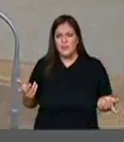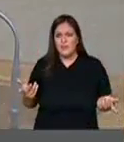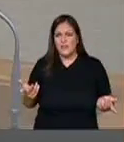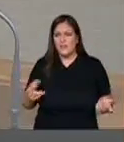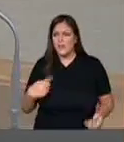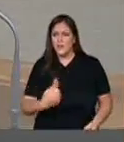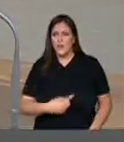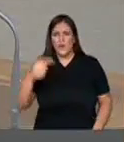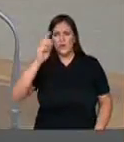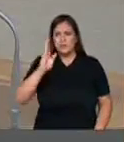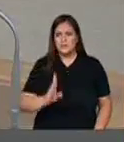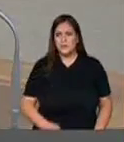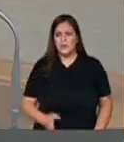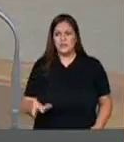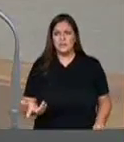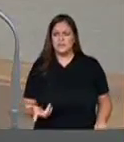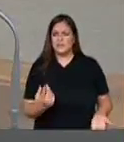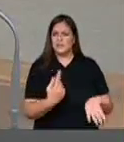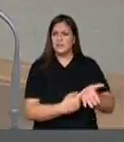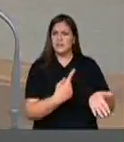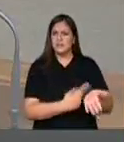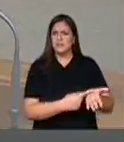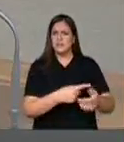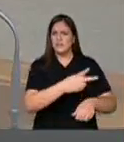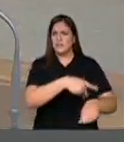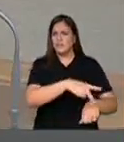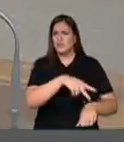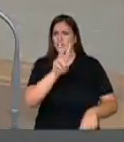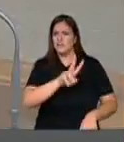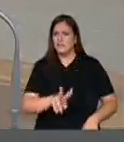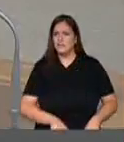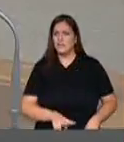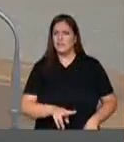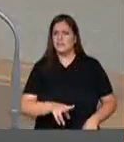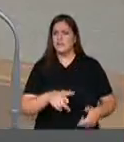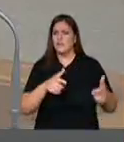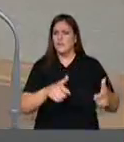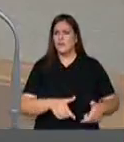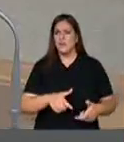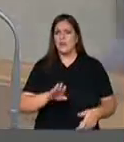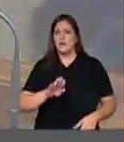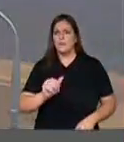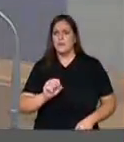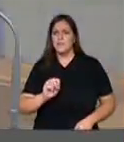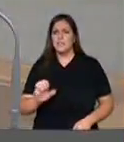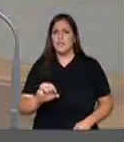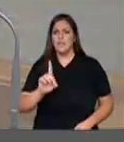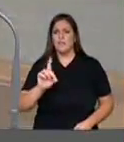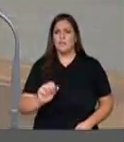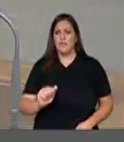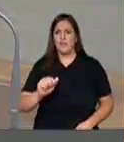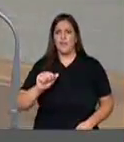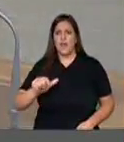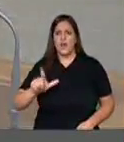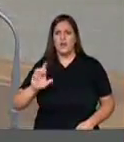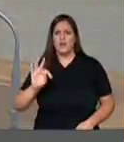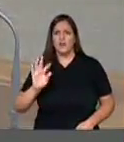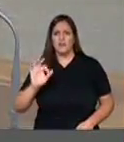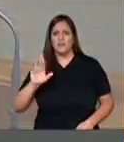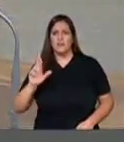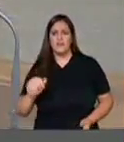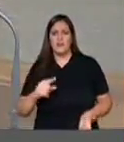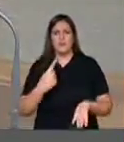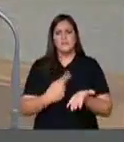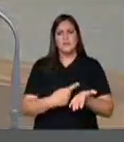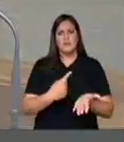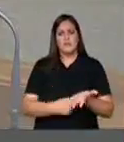de salvaguarda da base de Alcântara? Quero dizer aos senhores e às senhoras que é fundamental